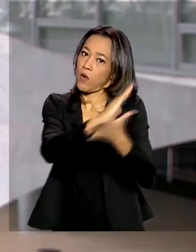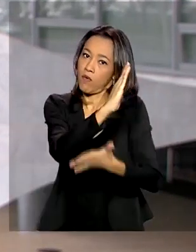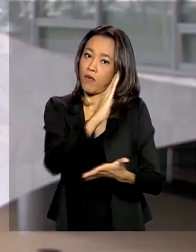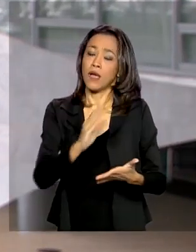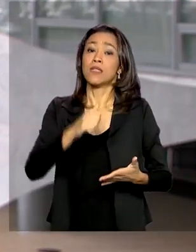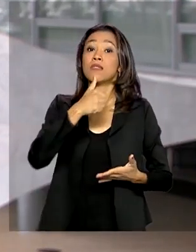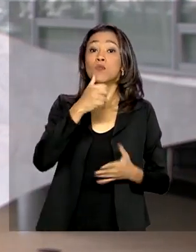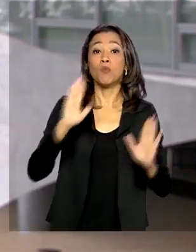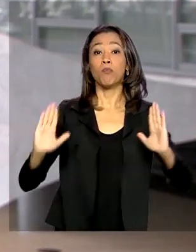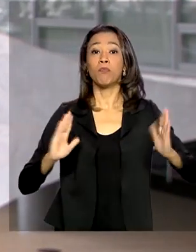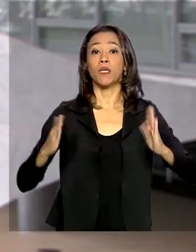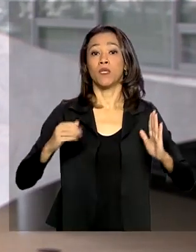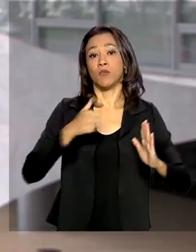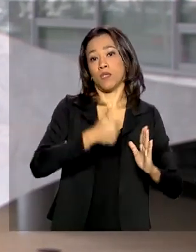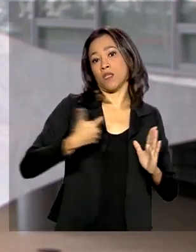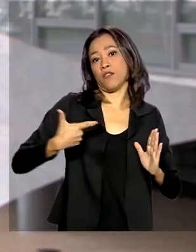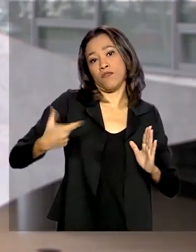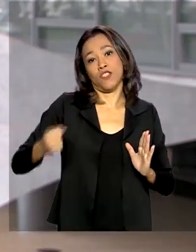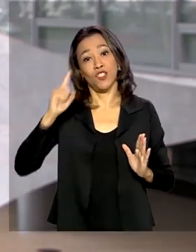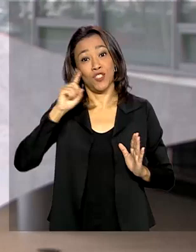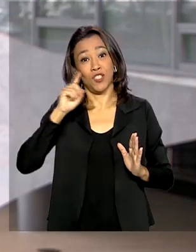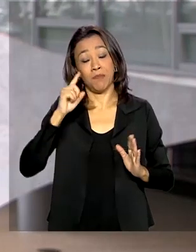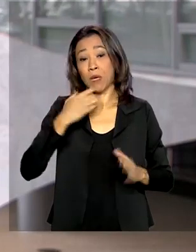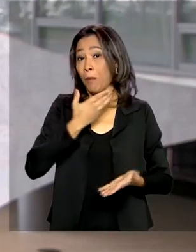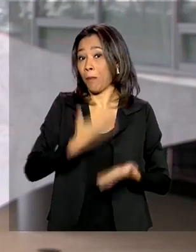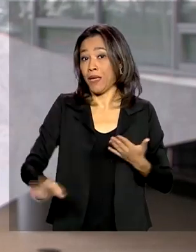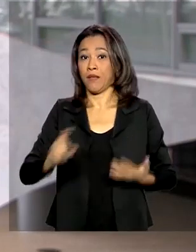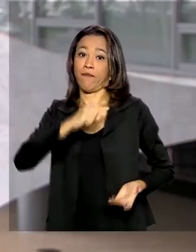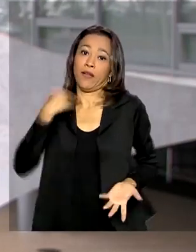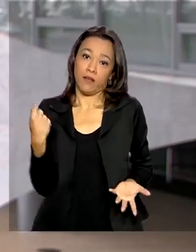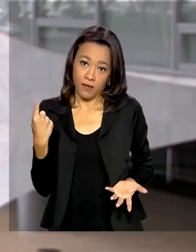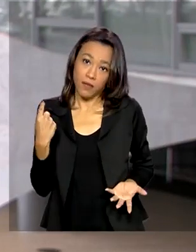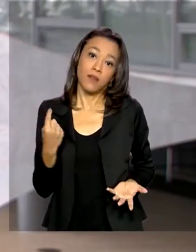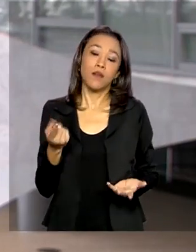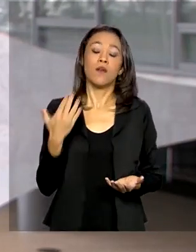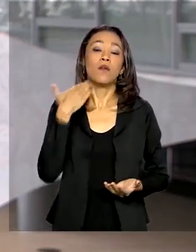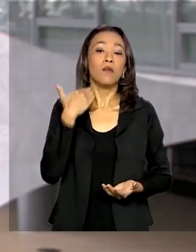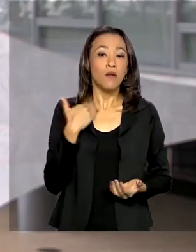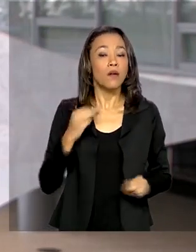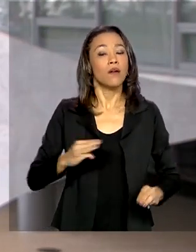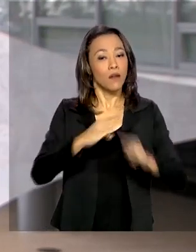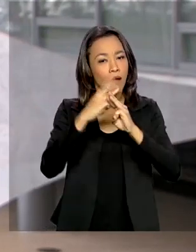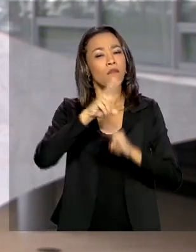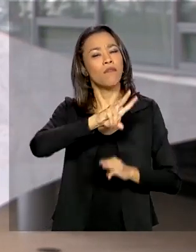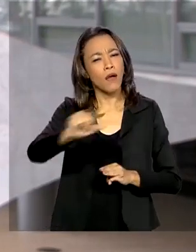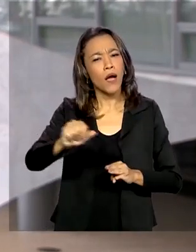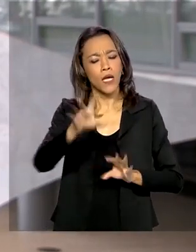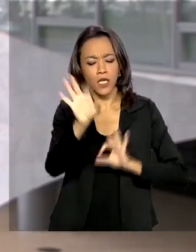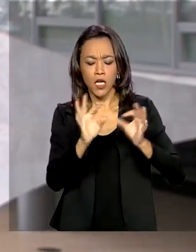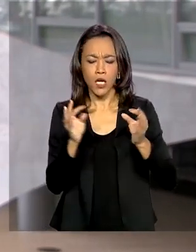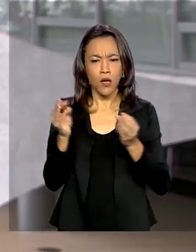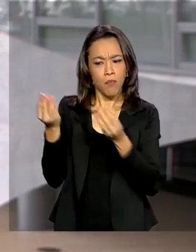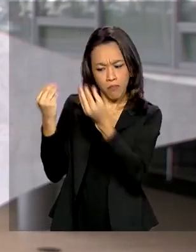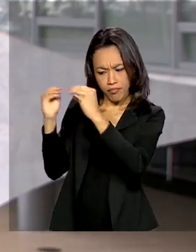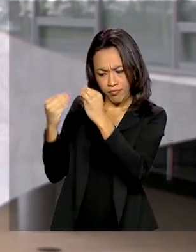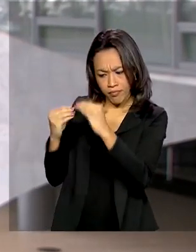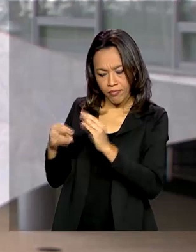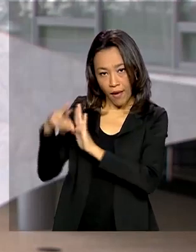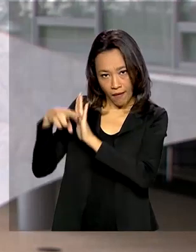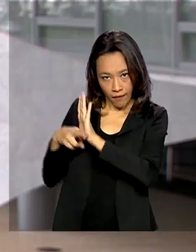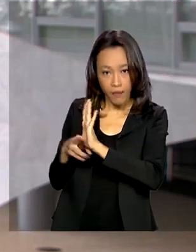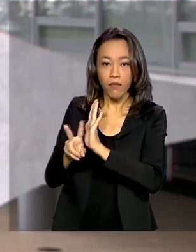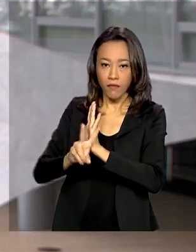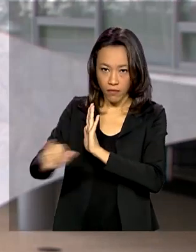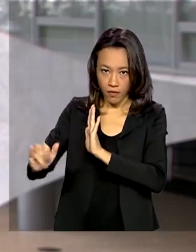120 dias para não perder a validade. A Caixa Econômica ainda vai estabelecer as regras, mas já está